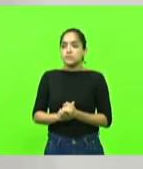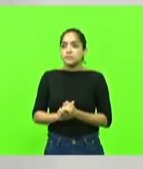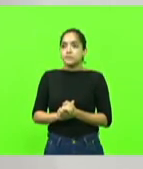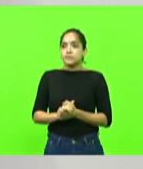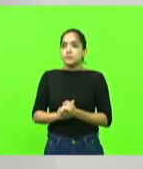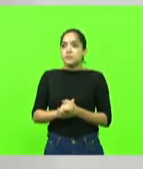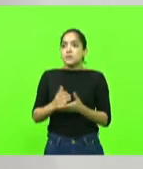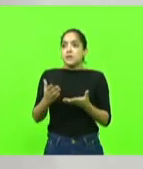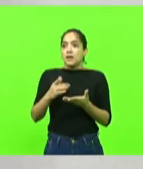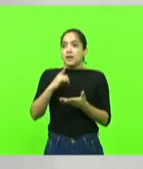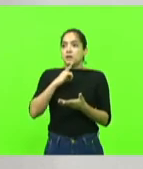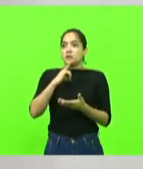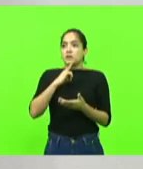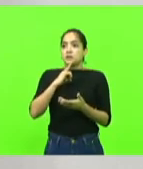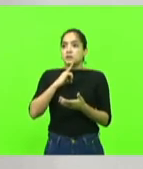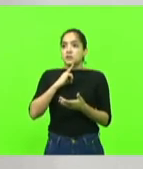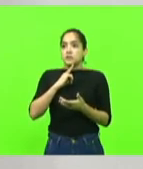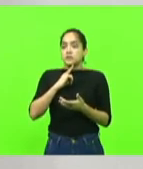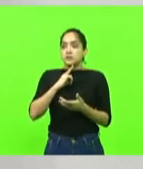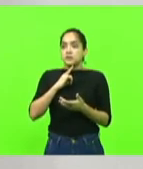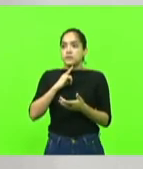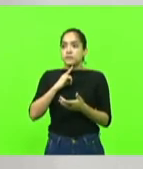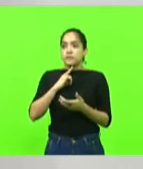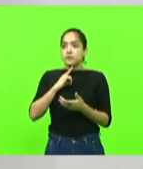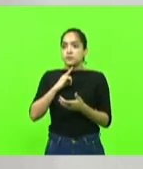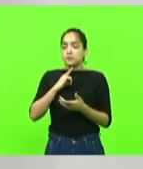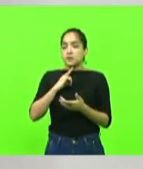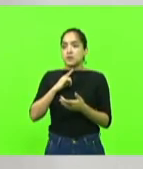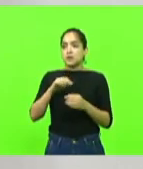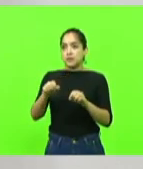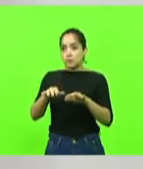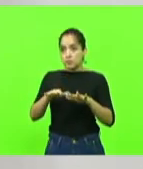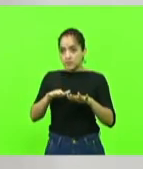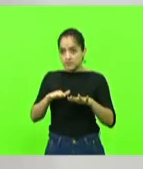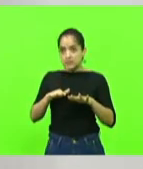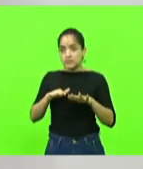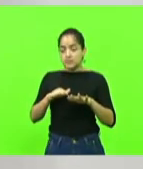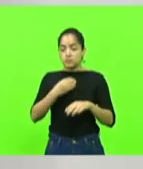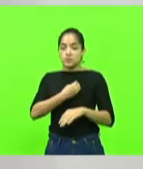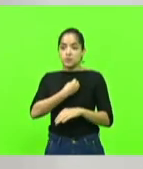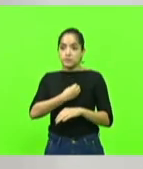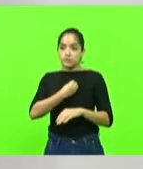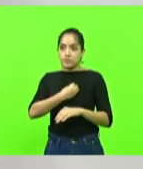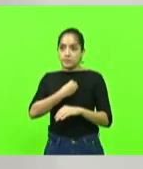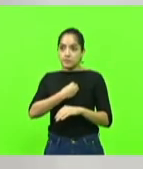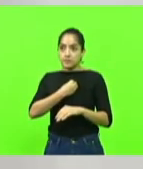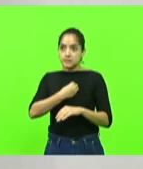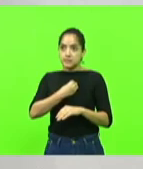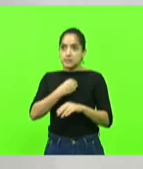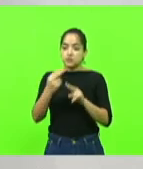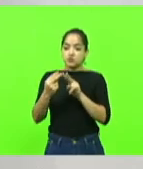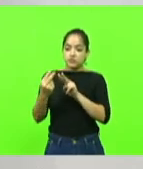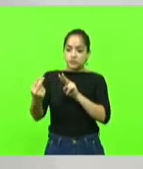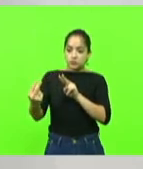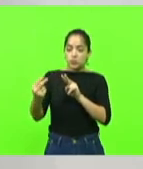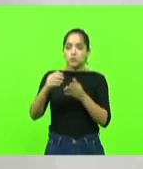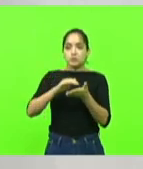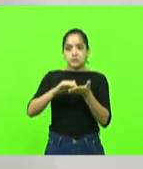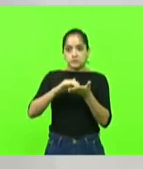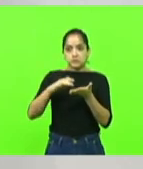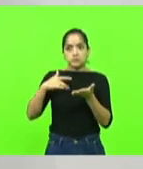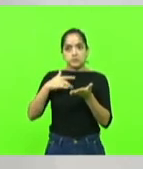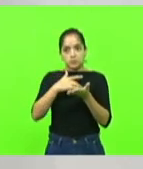Nós tivemos uma sessão aqui, que esteve presente de forma virtual, inclusive até o secretário de Saúde,